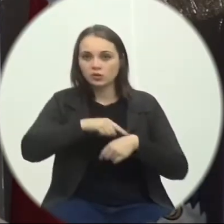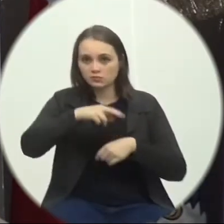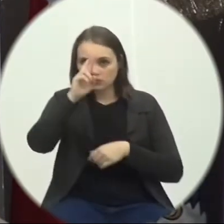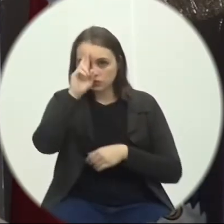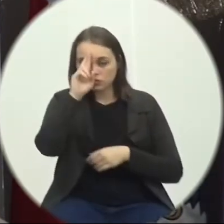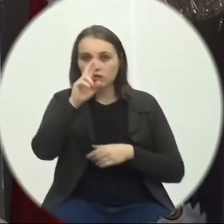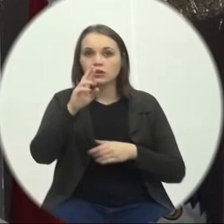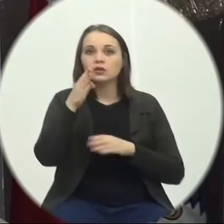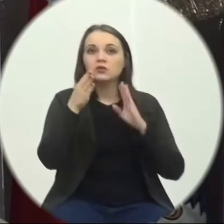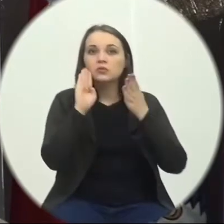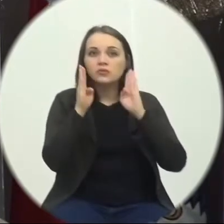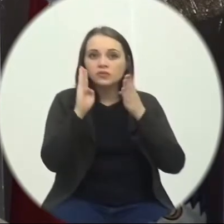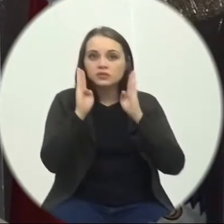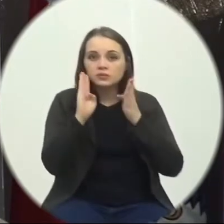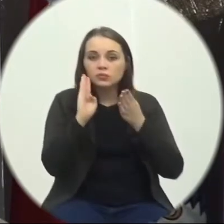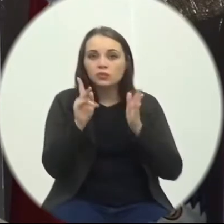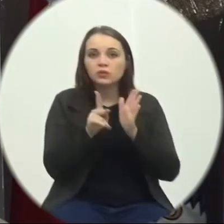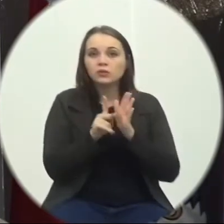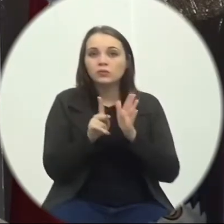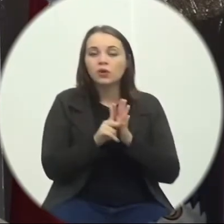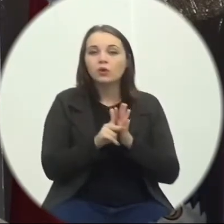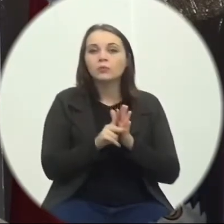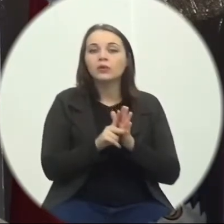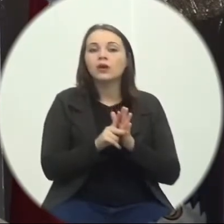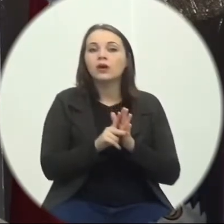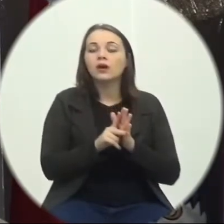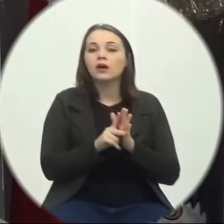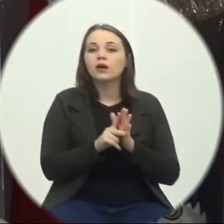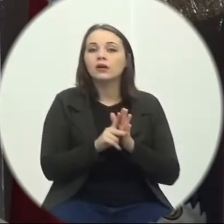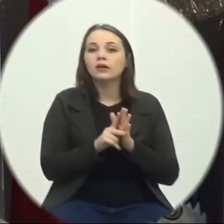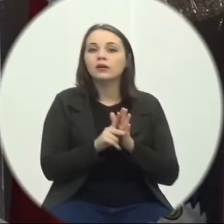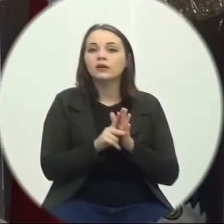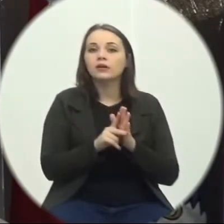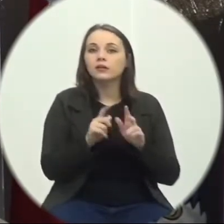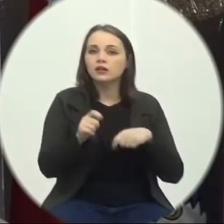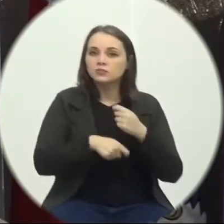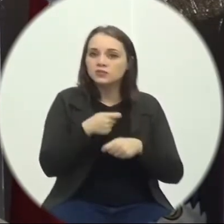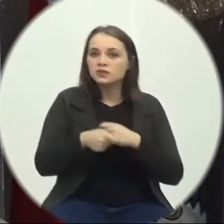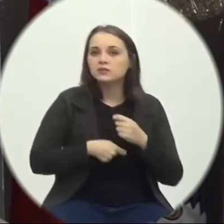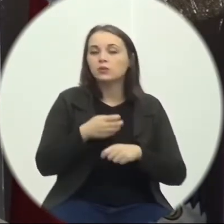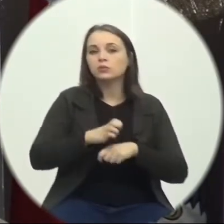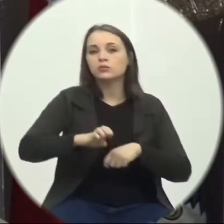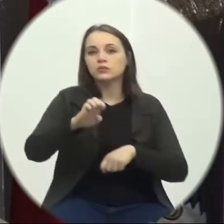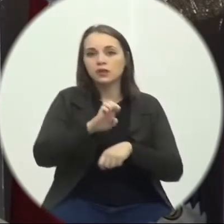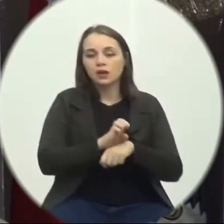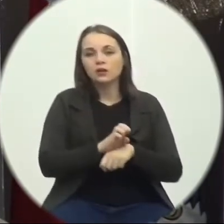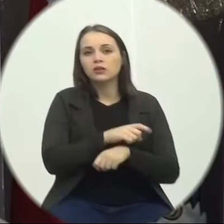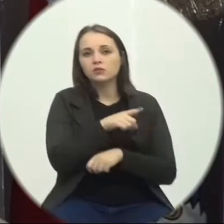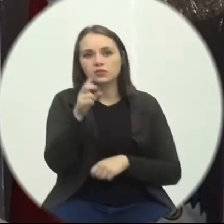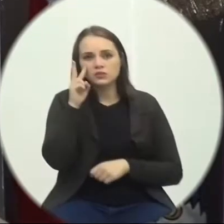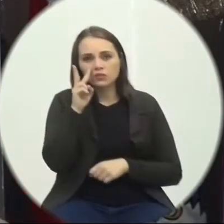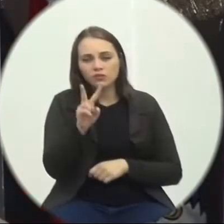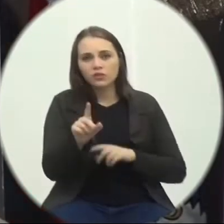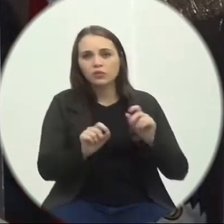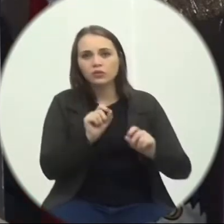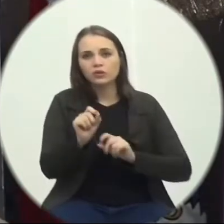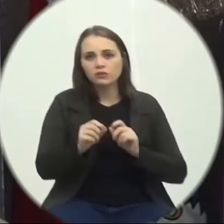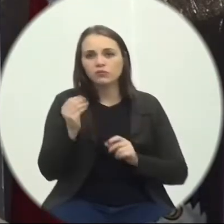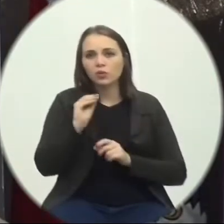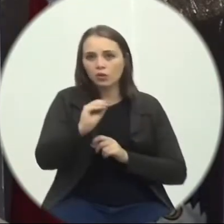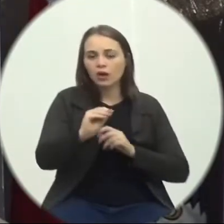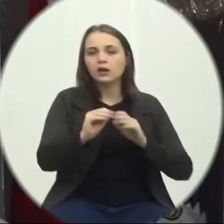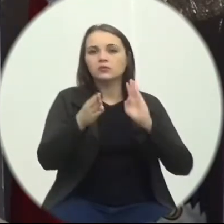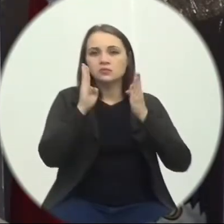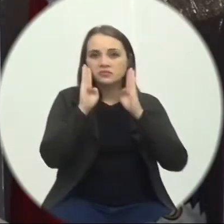facebook Do governo Do estado Envolvendo Vocês vão Ver o que Foi colocado